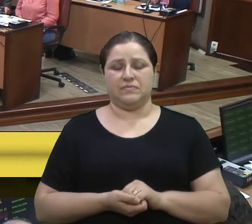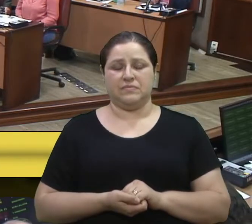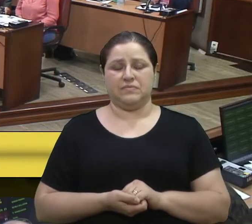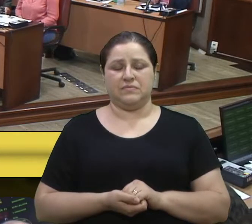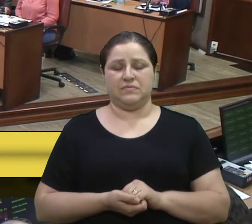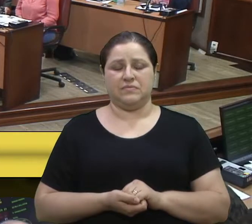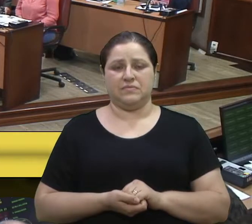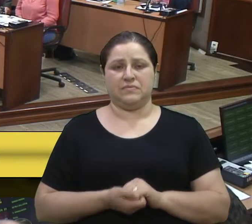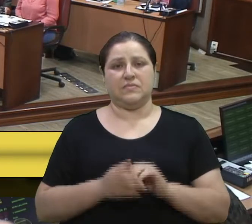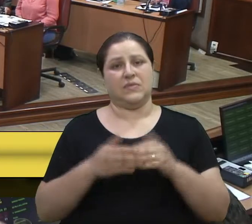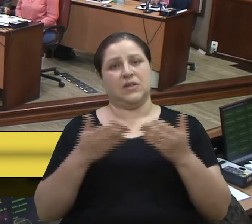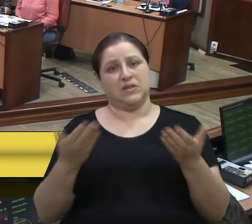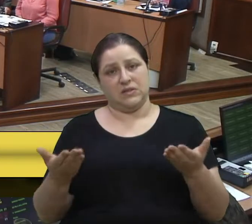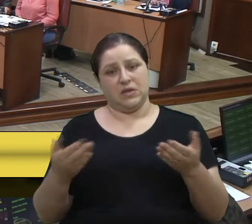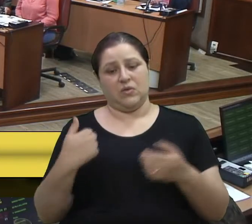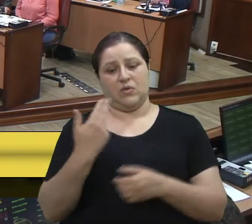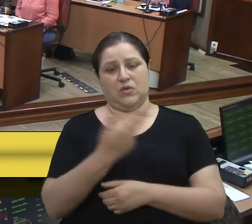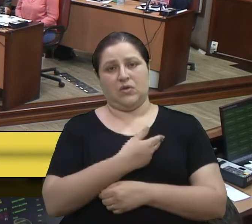Então, nós estamos.